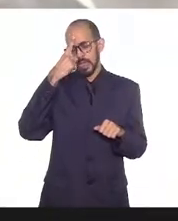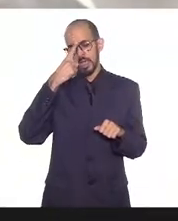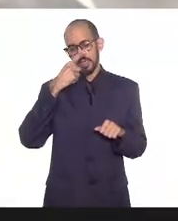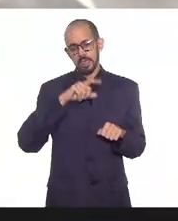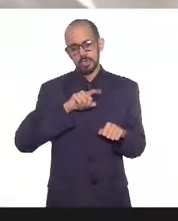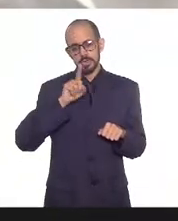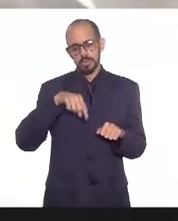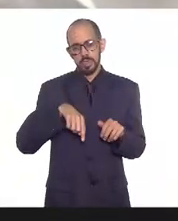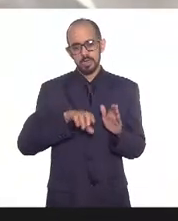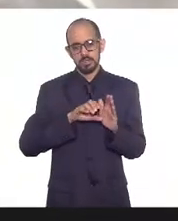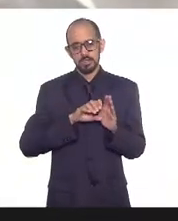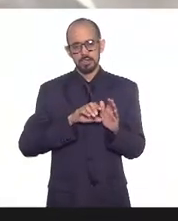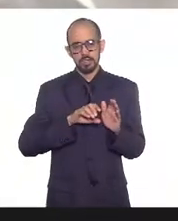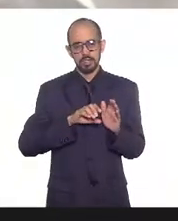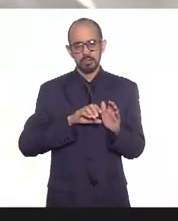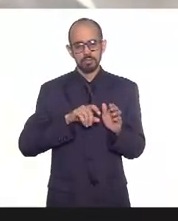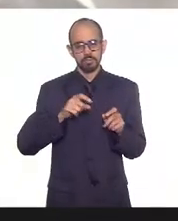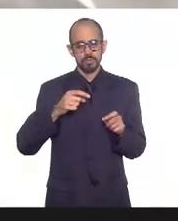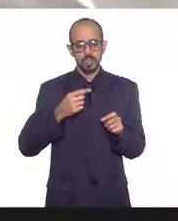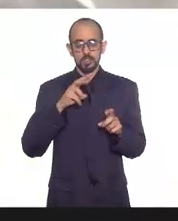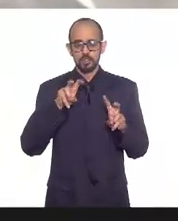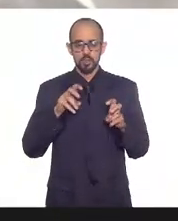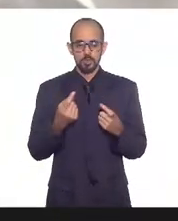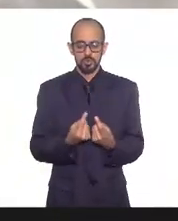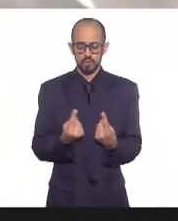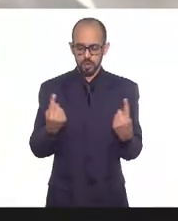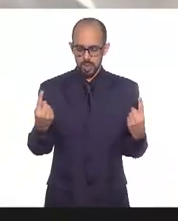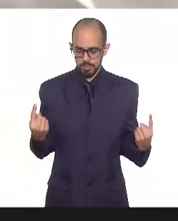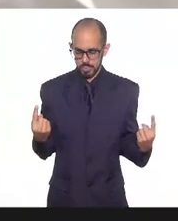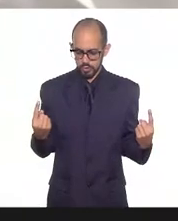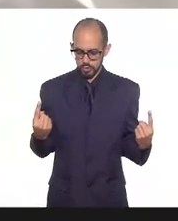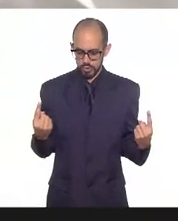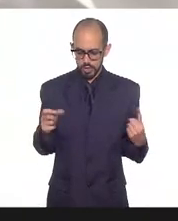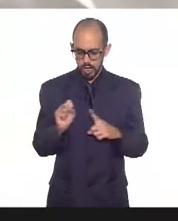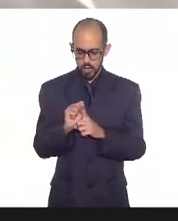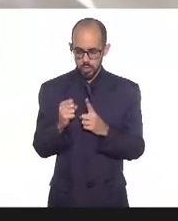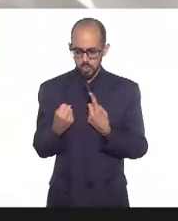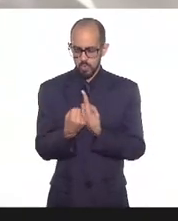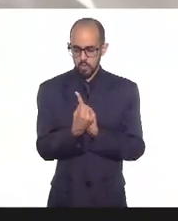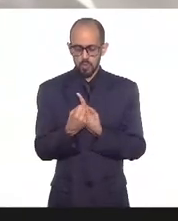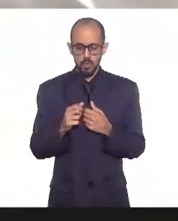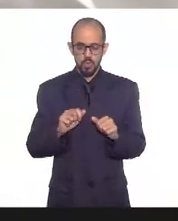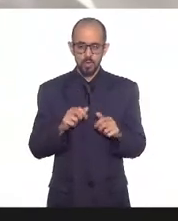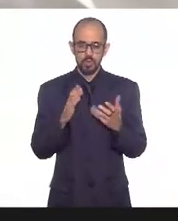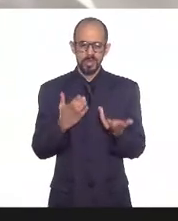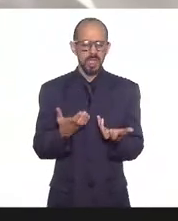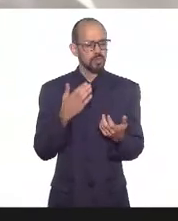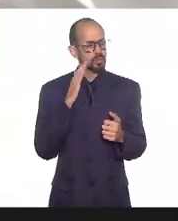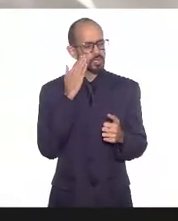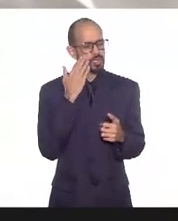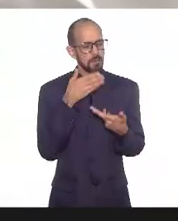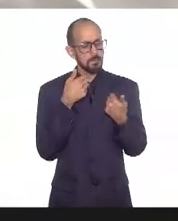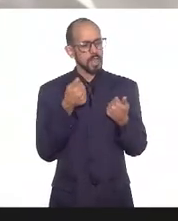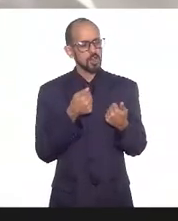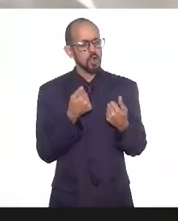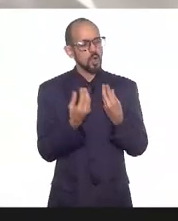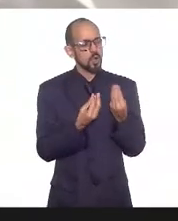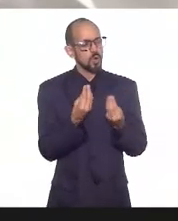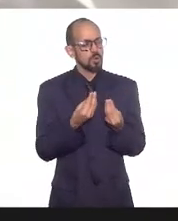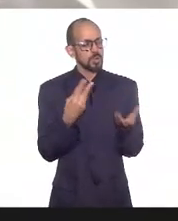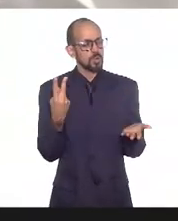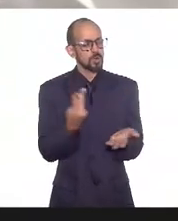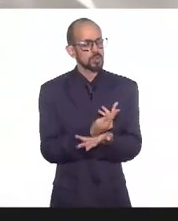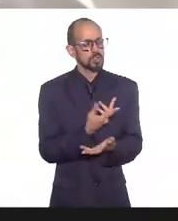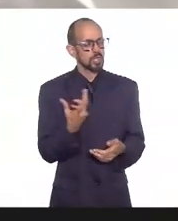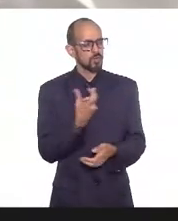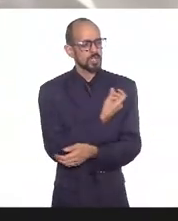testagem, rastreamento, isolamento social, eu queria entender um pouco melhor como está acontecendo a